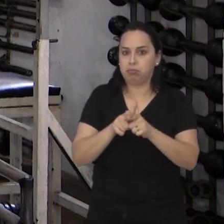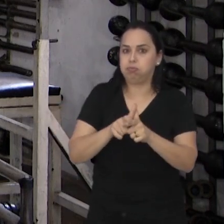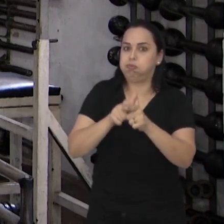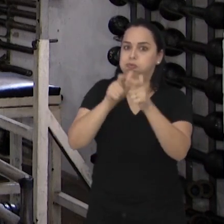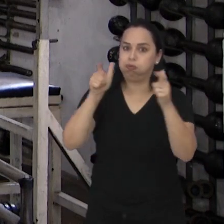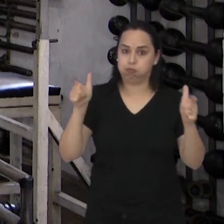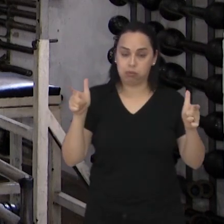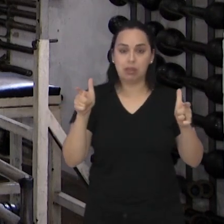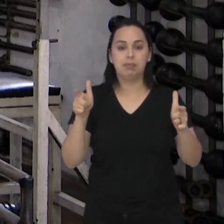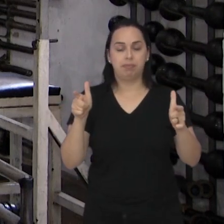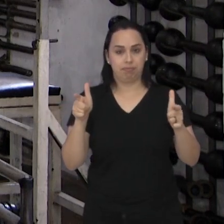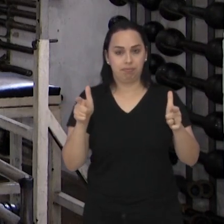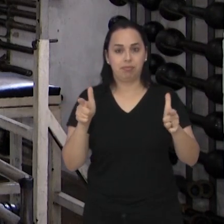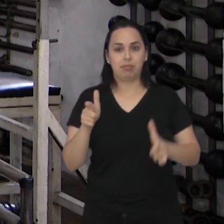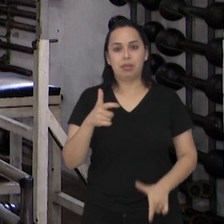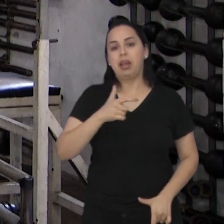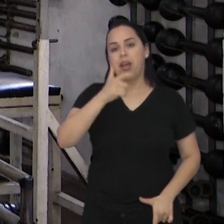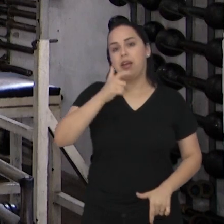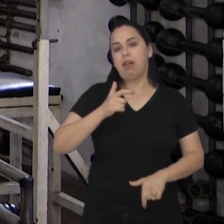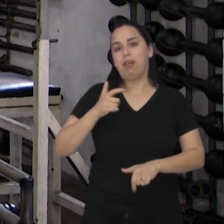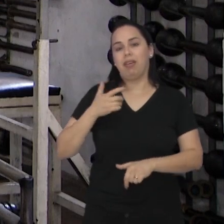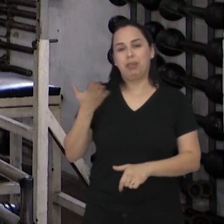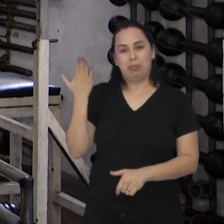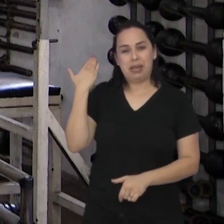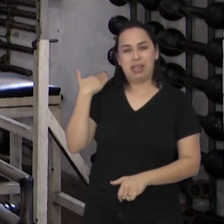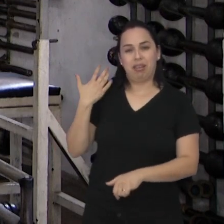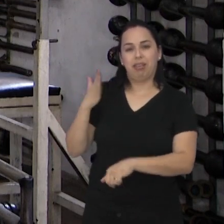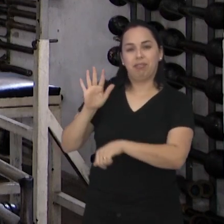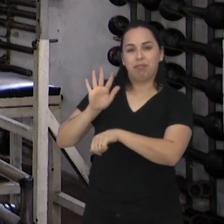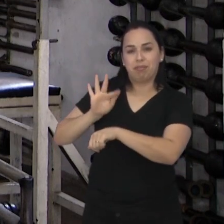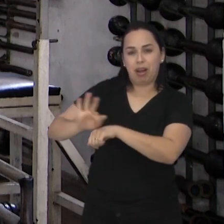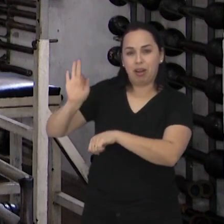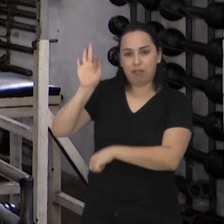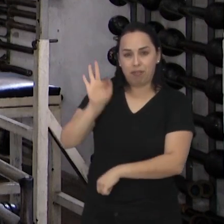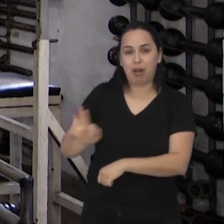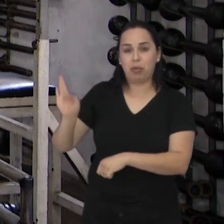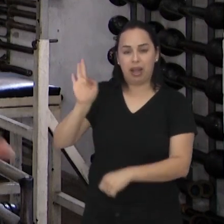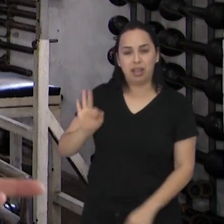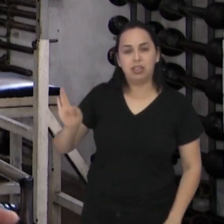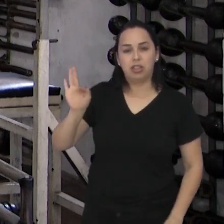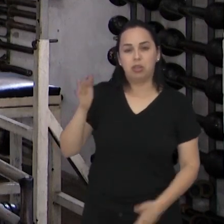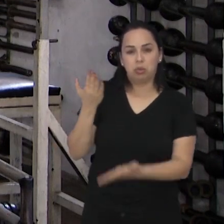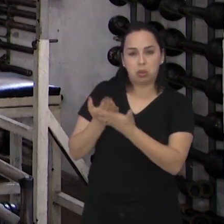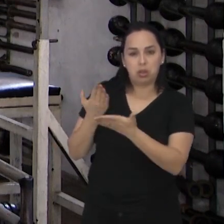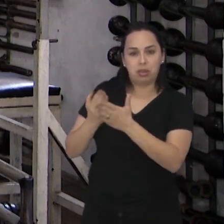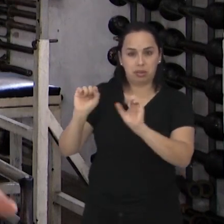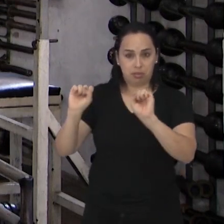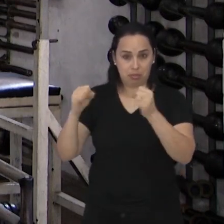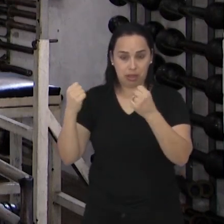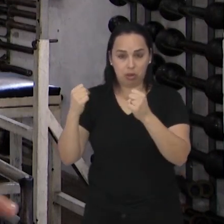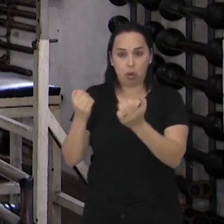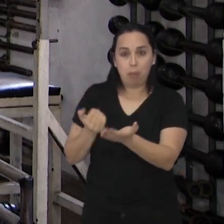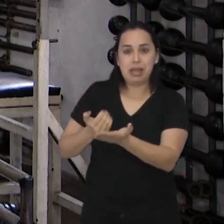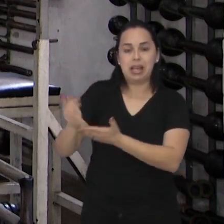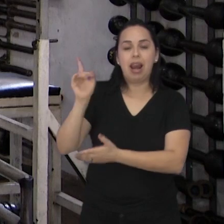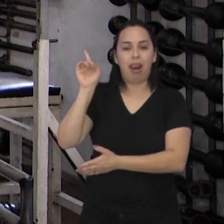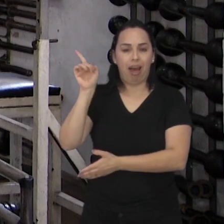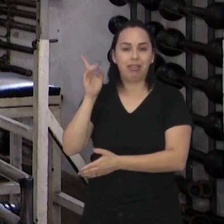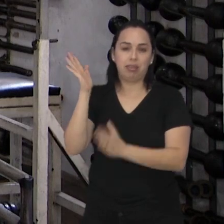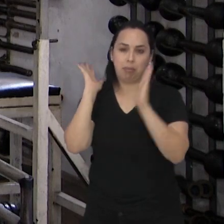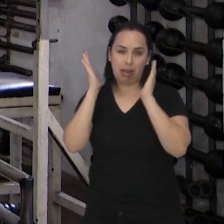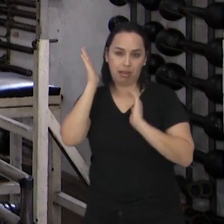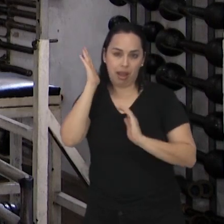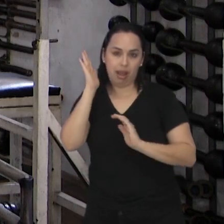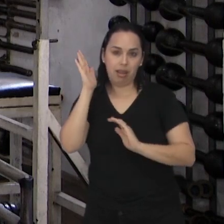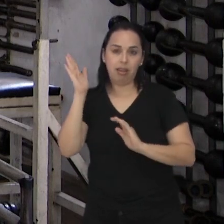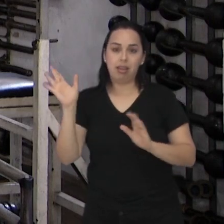muito. Quando eu fiz a faculdade de educação física, eu comecei em Taubaté e fui concluir em Mugi, por causa dos